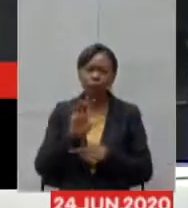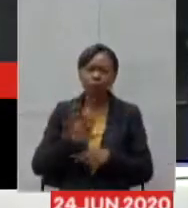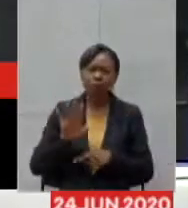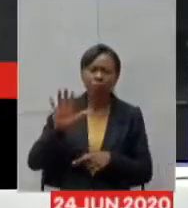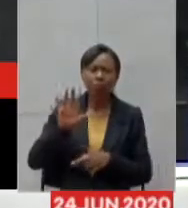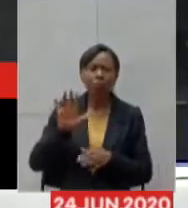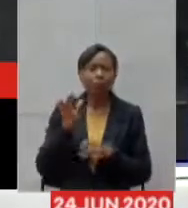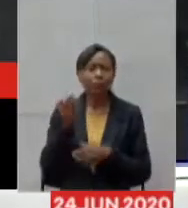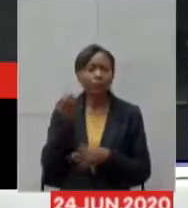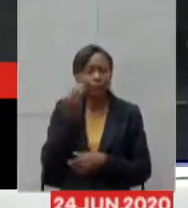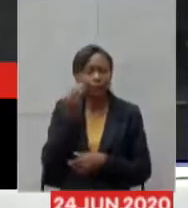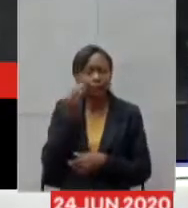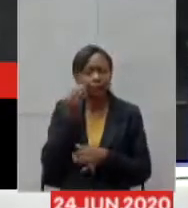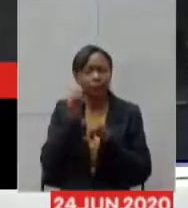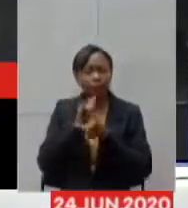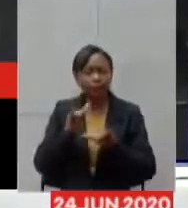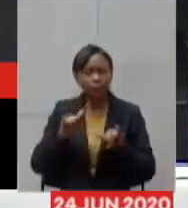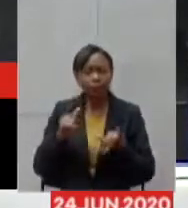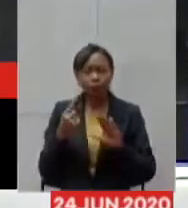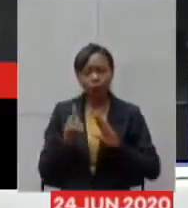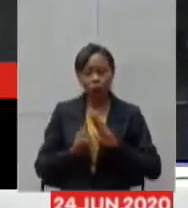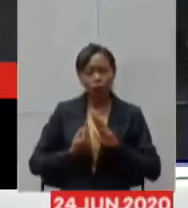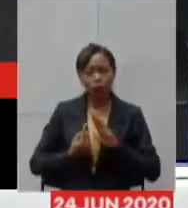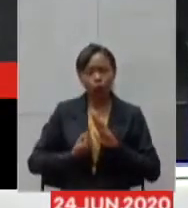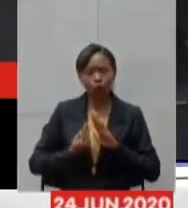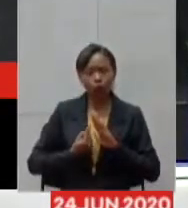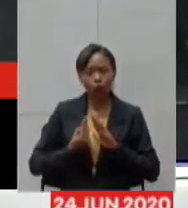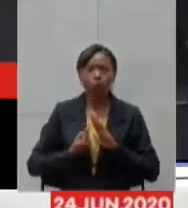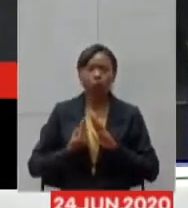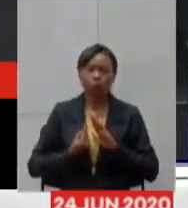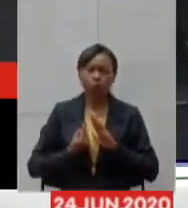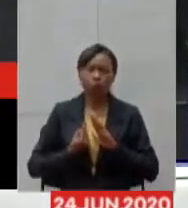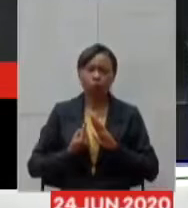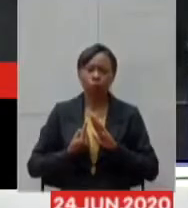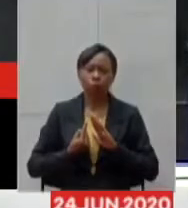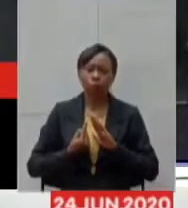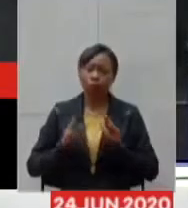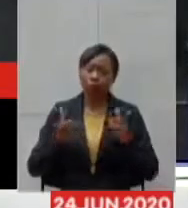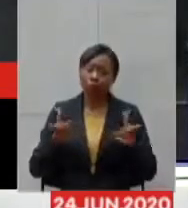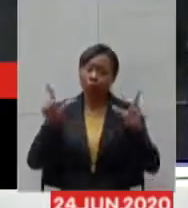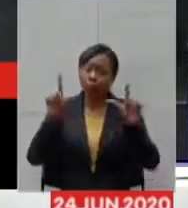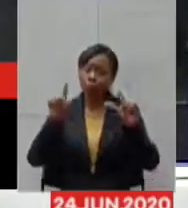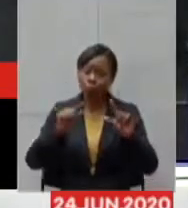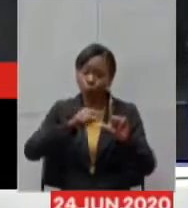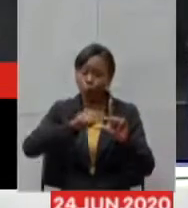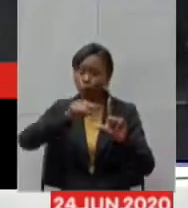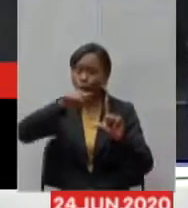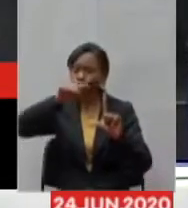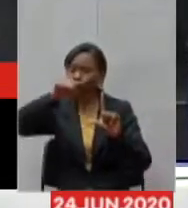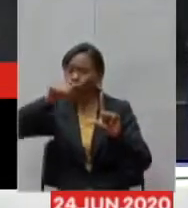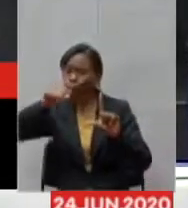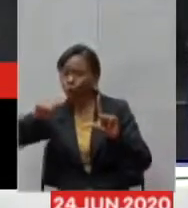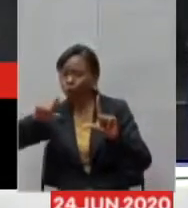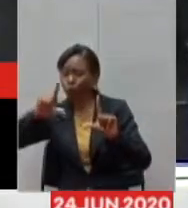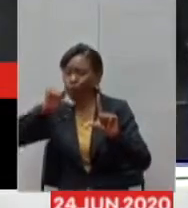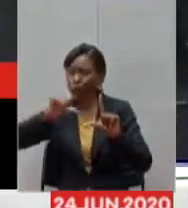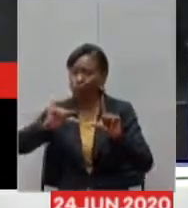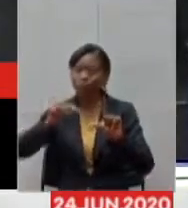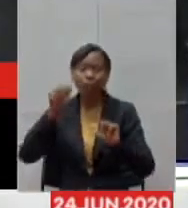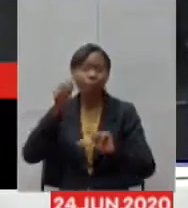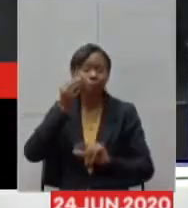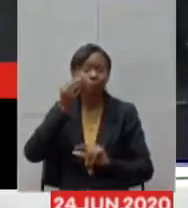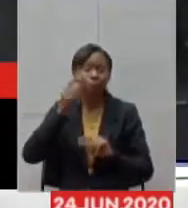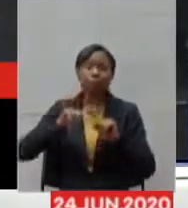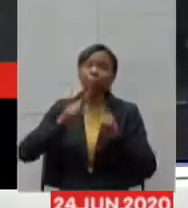esperamos que a gente consiga reduzir um pouco esse pico, mas o que parece e o comportamento que nós estamos